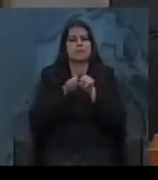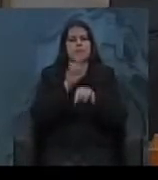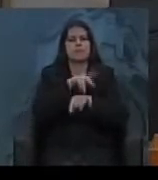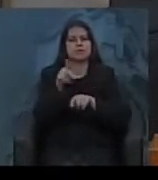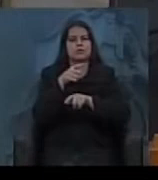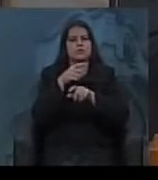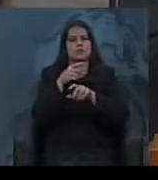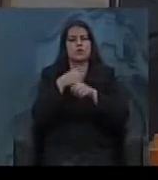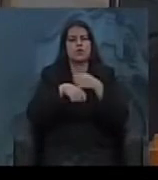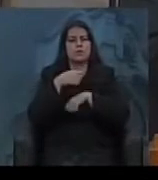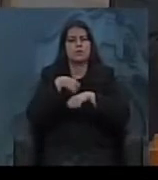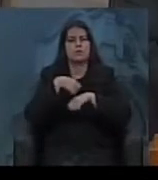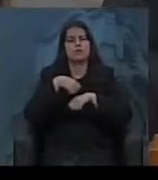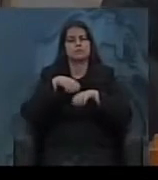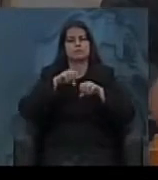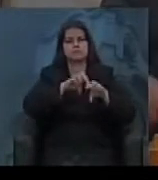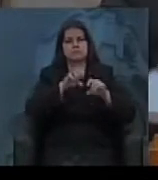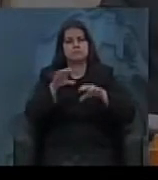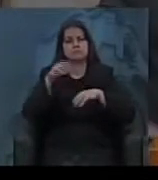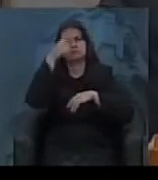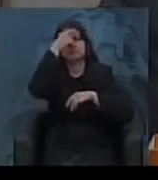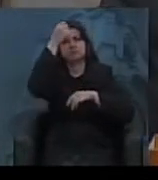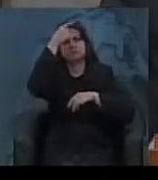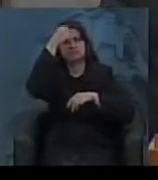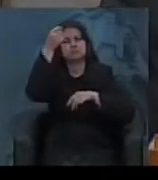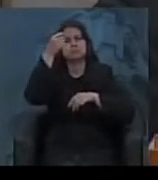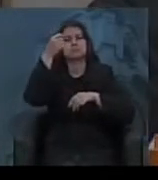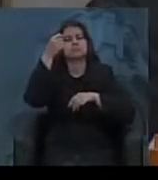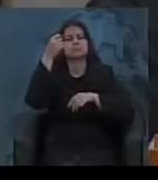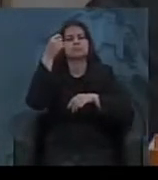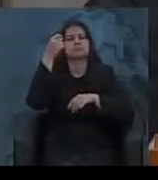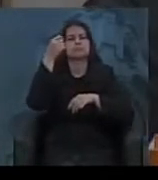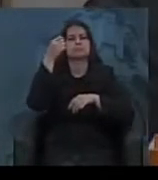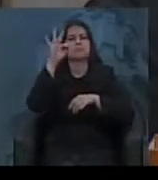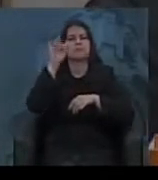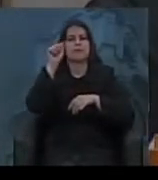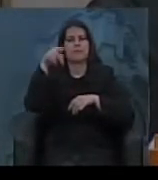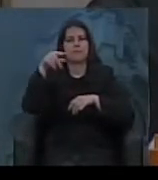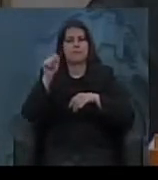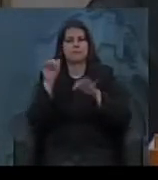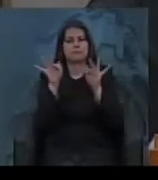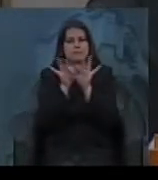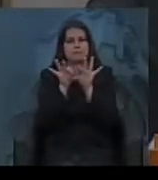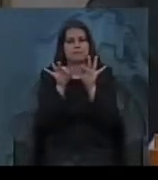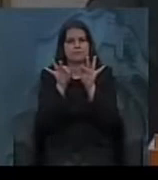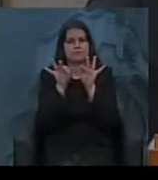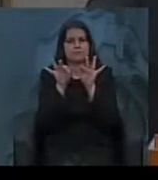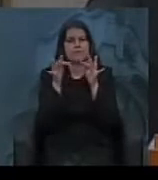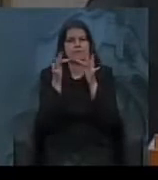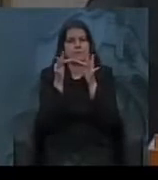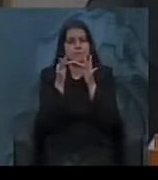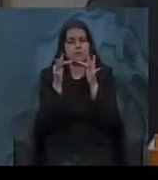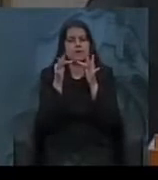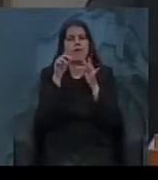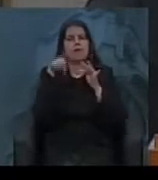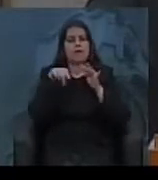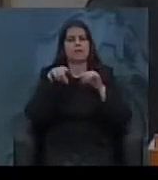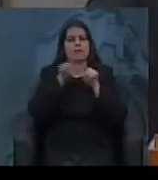Economia nos cursos de graduação pela Faculdade Porto Alegrense, pelo Centro Universitário La Salle,